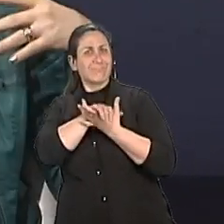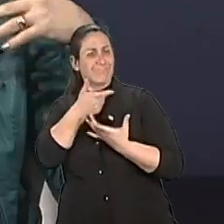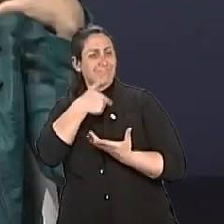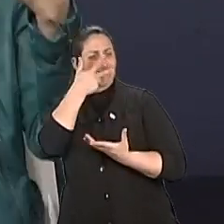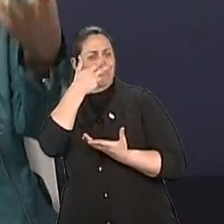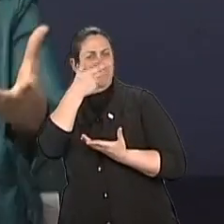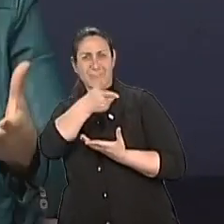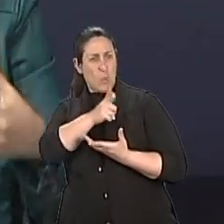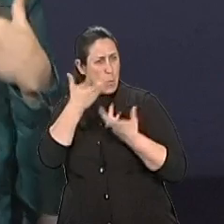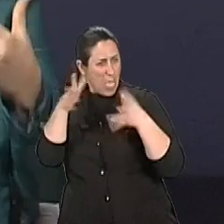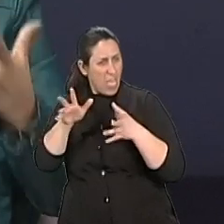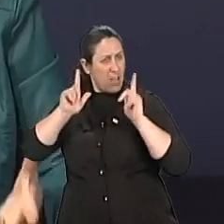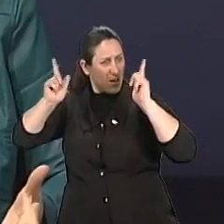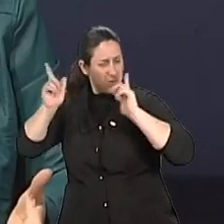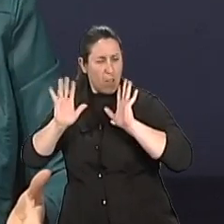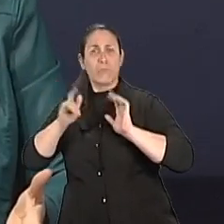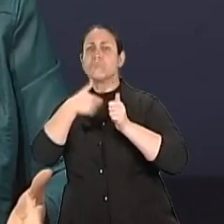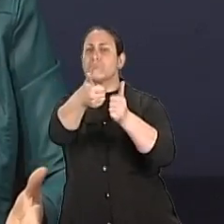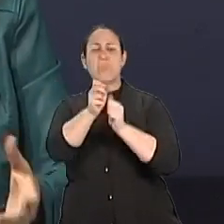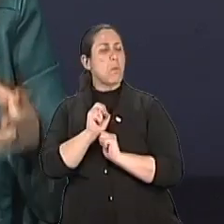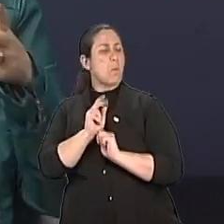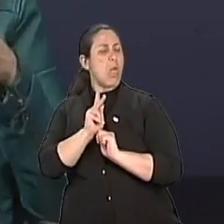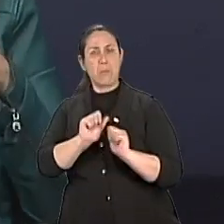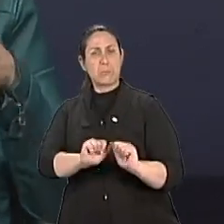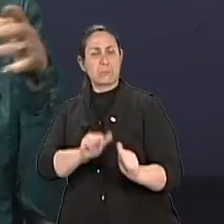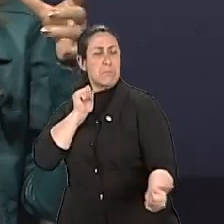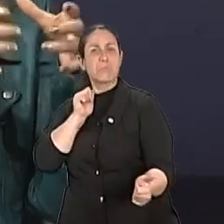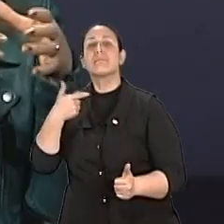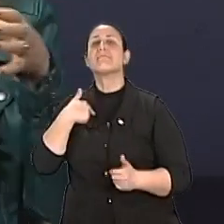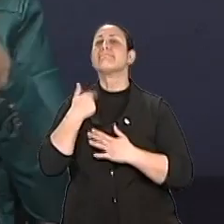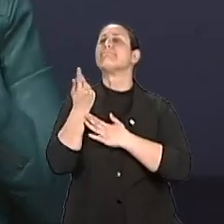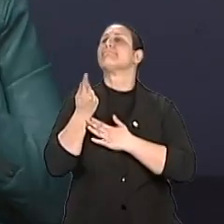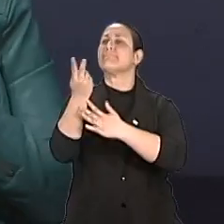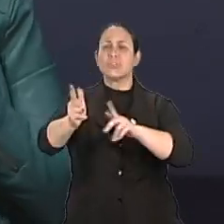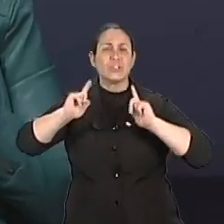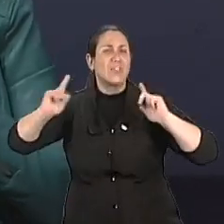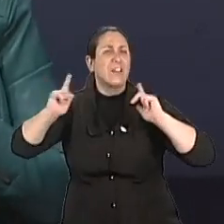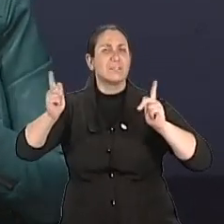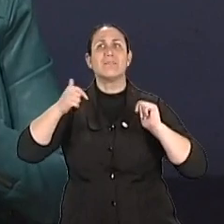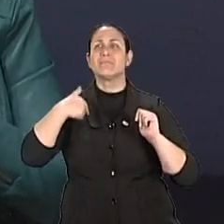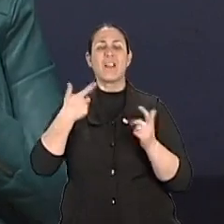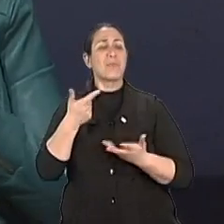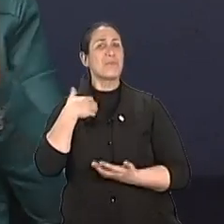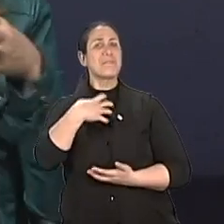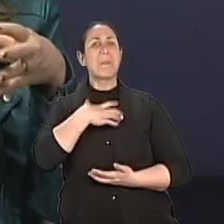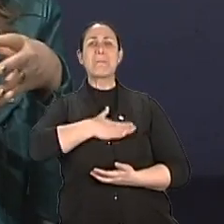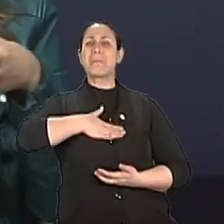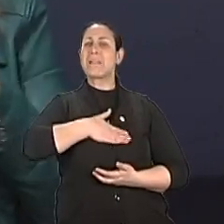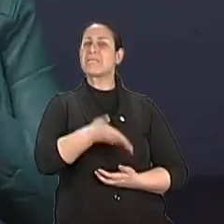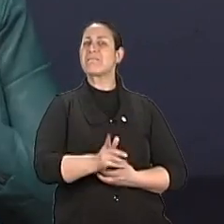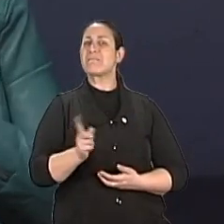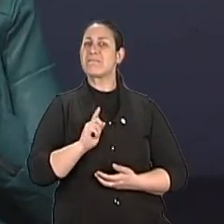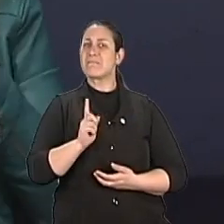vislumbrar uma vida nova, né? De sair desse tipo de relação insatisfeita, não só